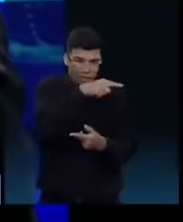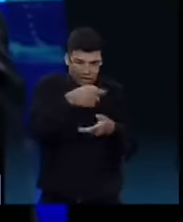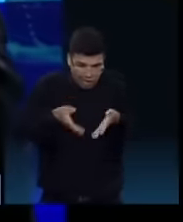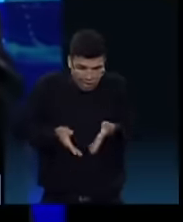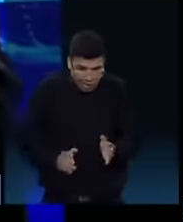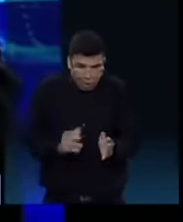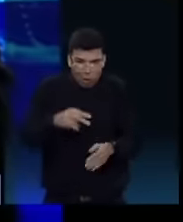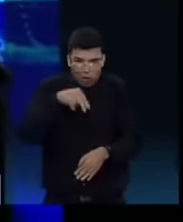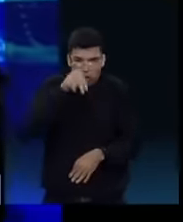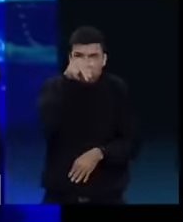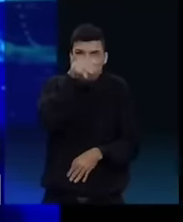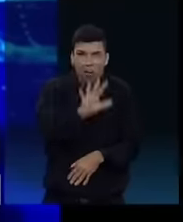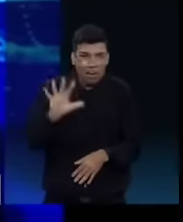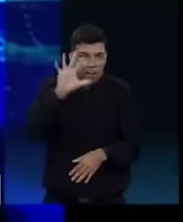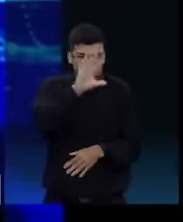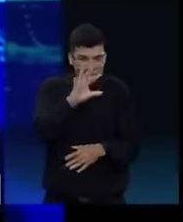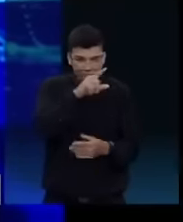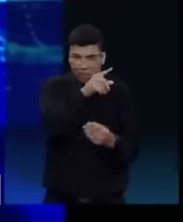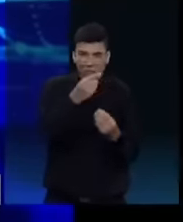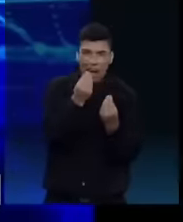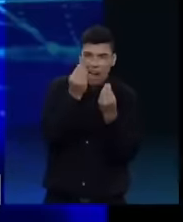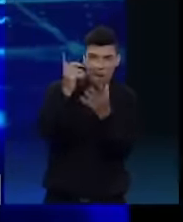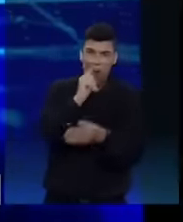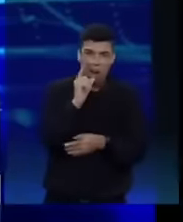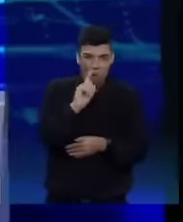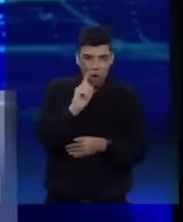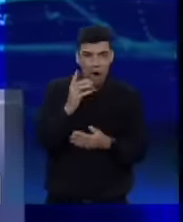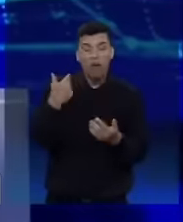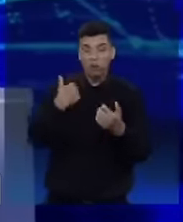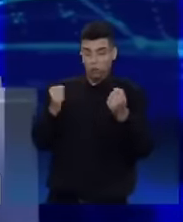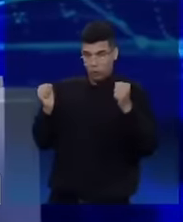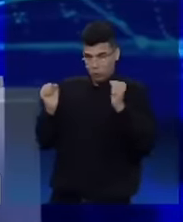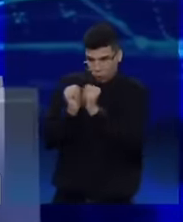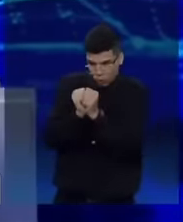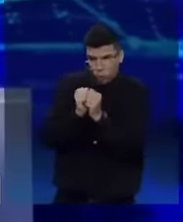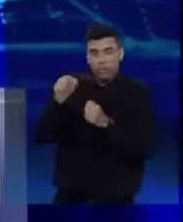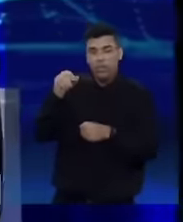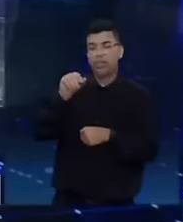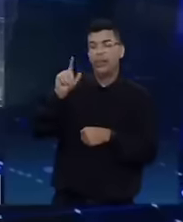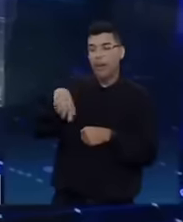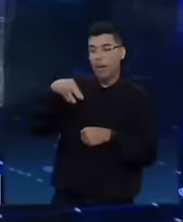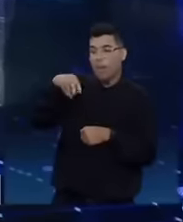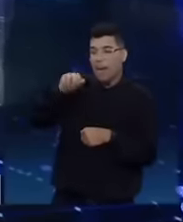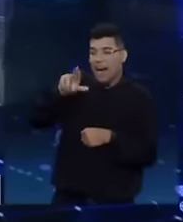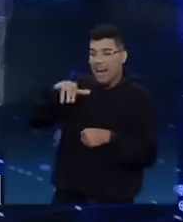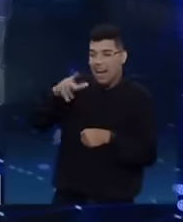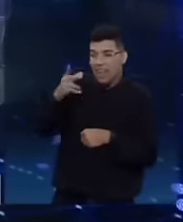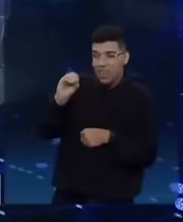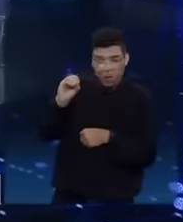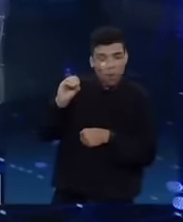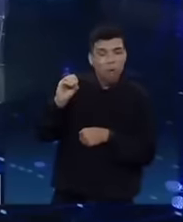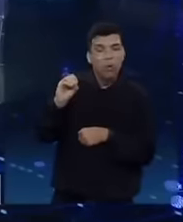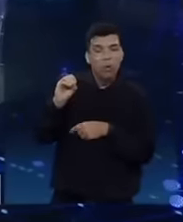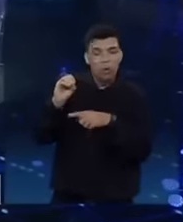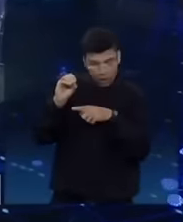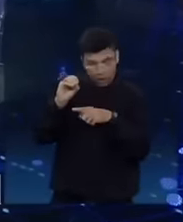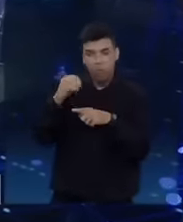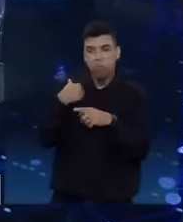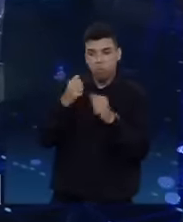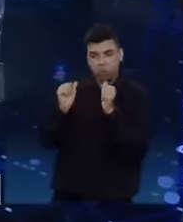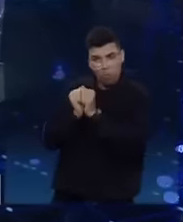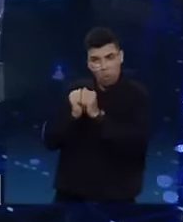com o Rogério Marinho, que agora se elegeu senador pelo Rio Grande do Norte. O povo reconheceu o trabalho dele.